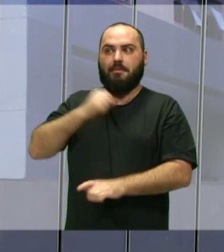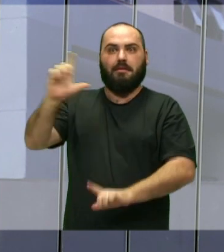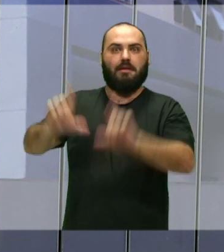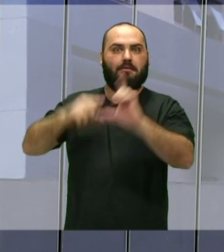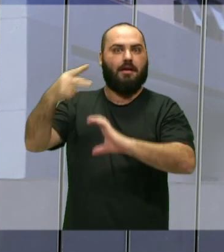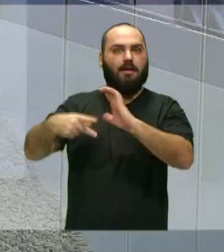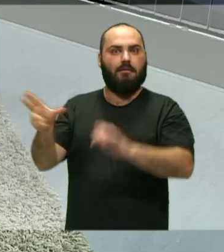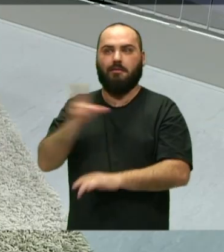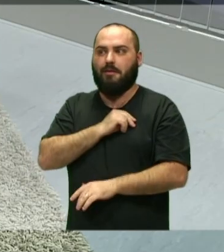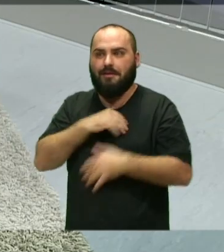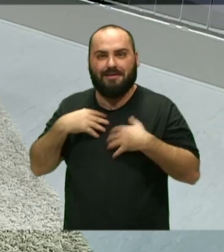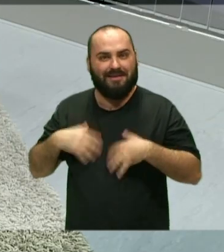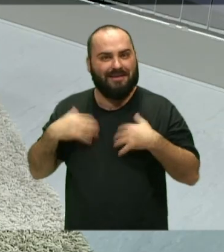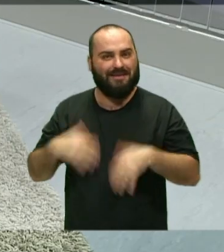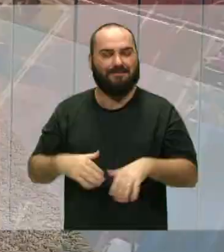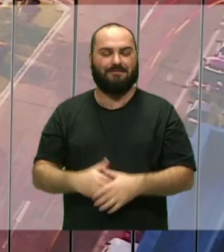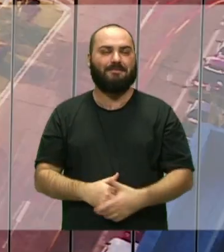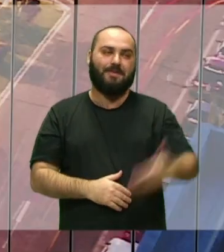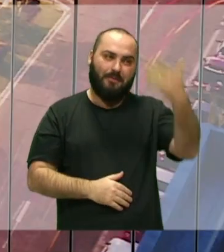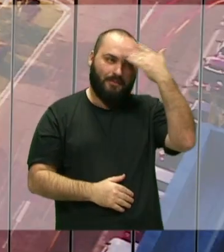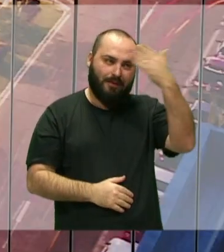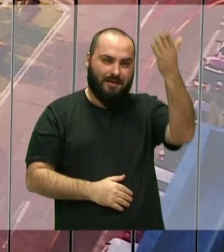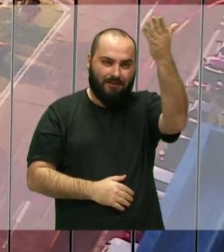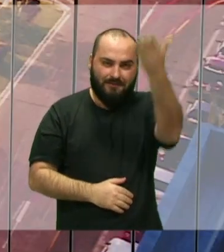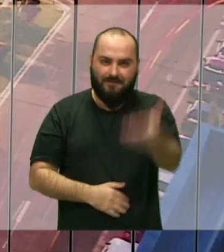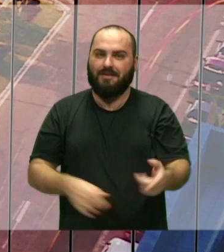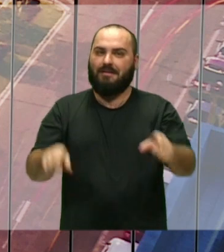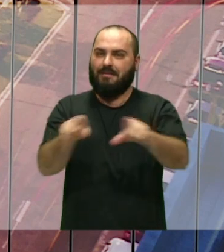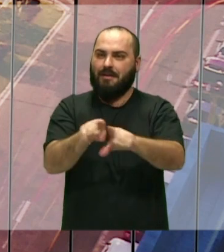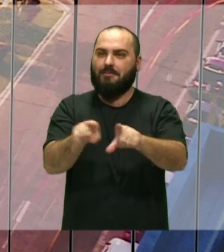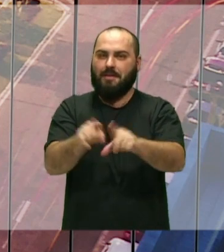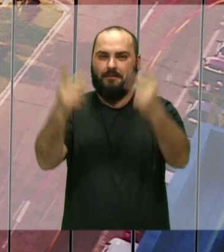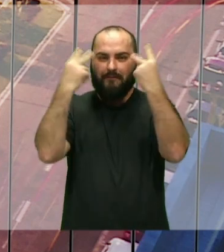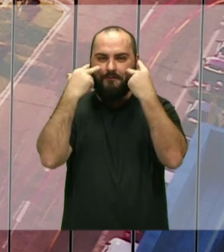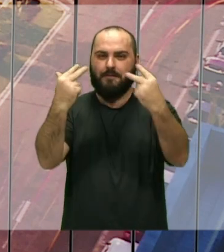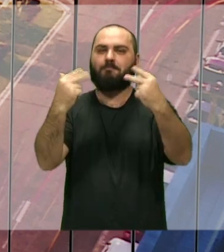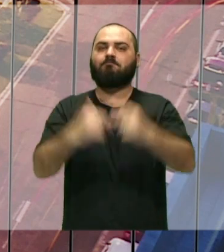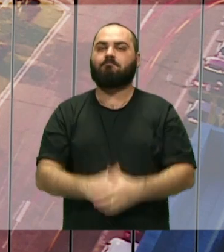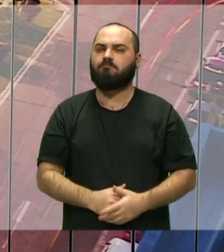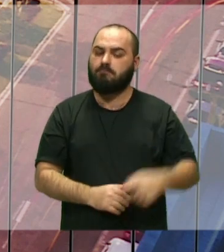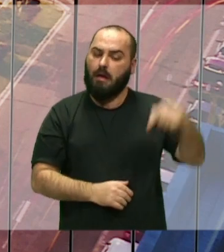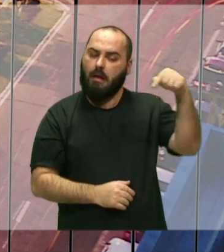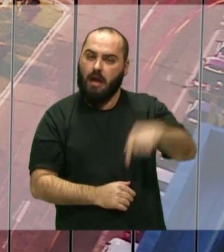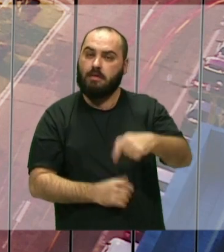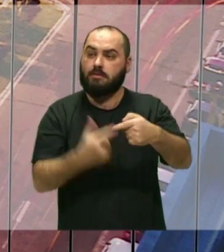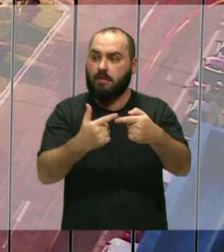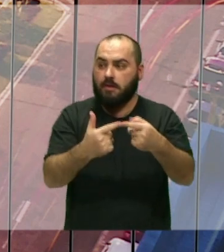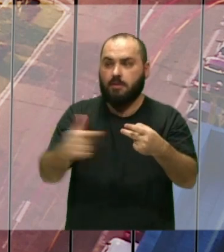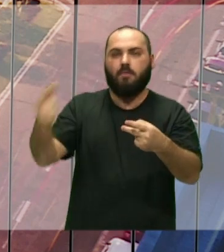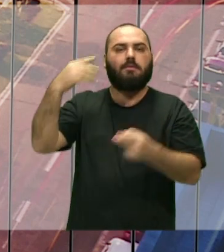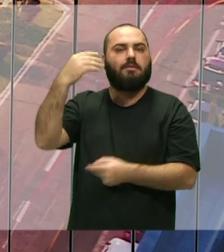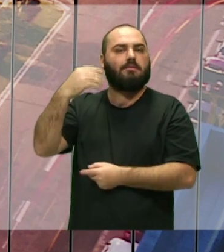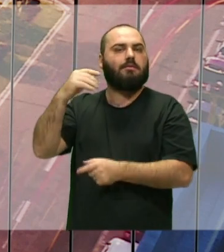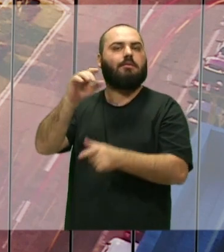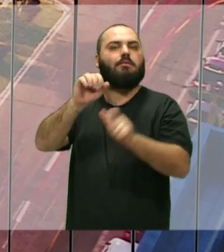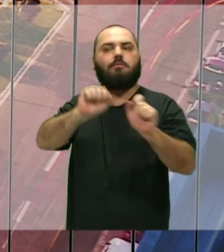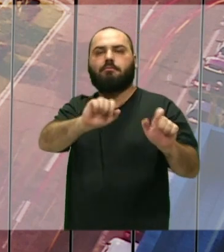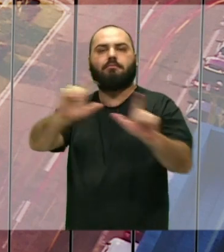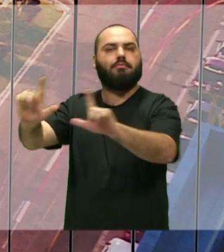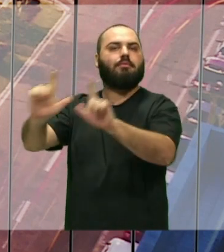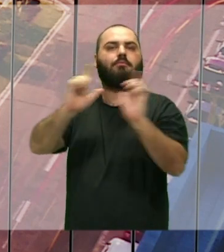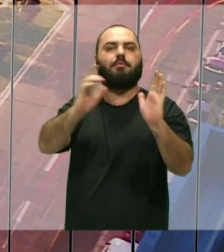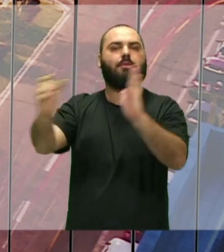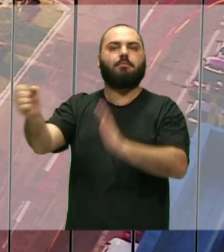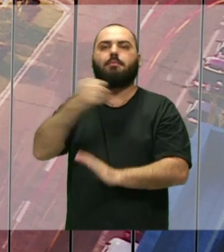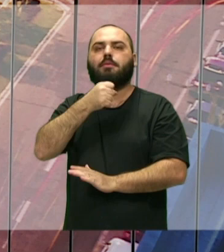Câmara. Obrigado a você também que nos acompanhou, lembrando que esta e outras entrevistas estão disponíveis no